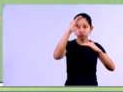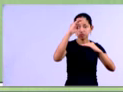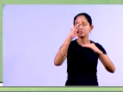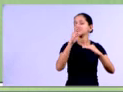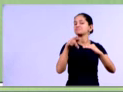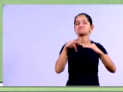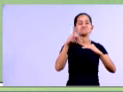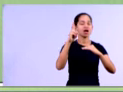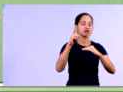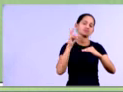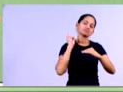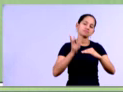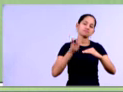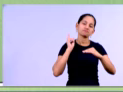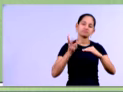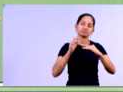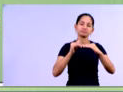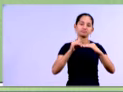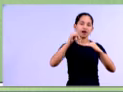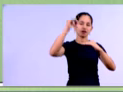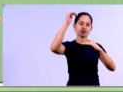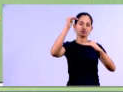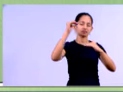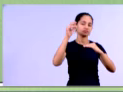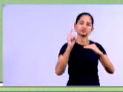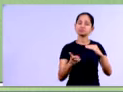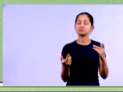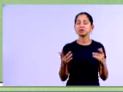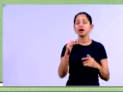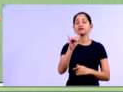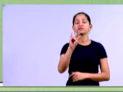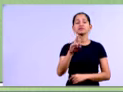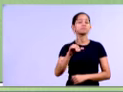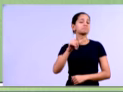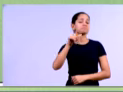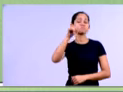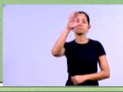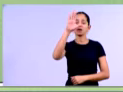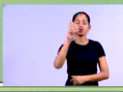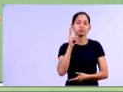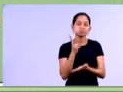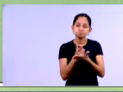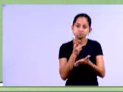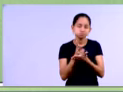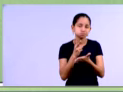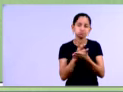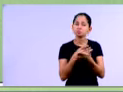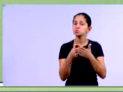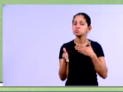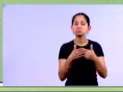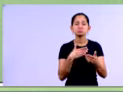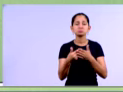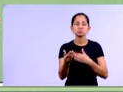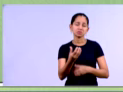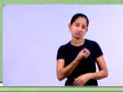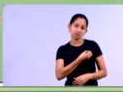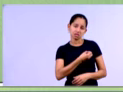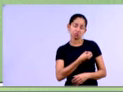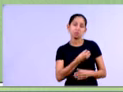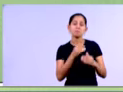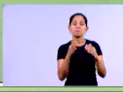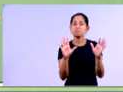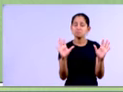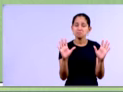exemplo aí. Então, como o nosso FI aqui foi maior que 0, né, não importa o número que der, tá, gente? Se ele for maior que 0,